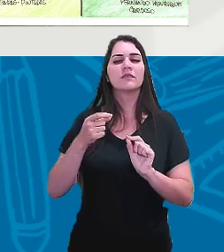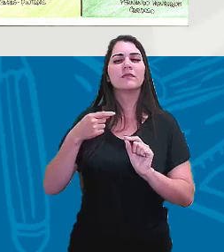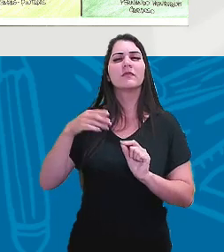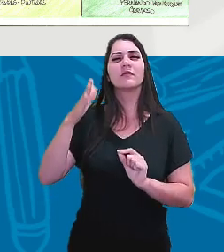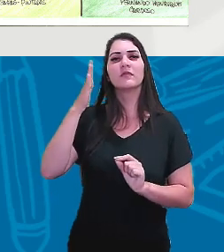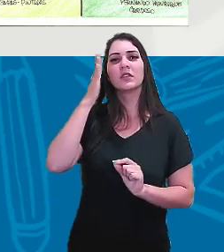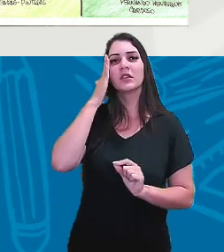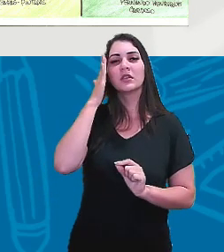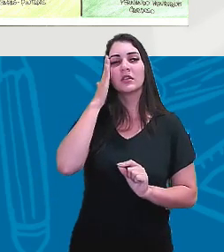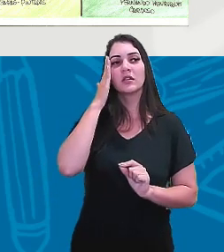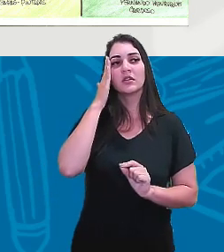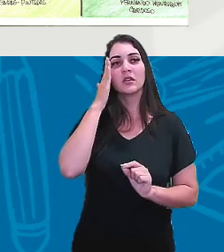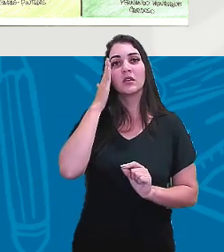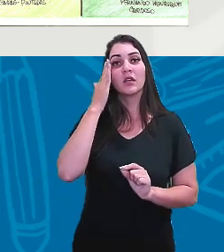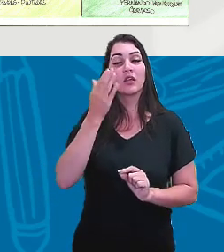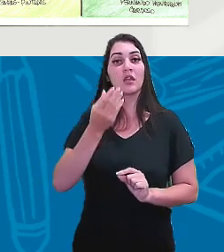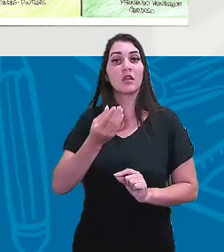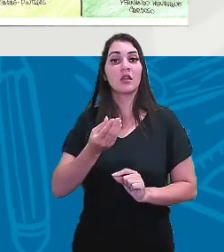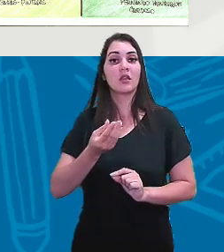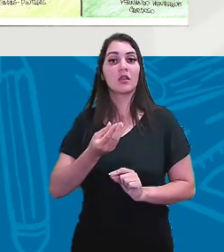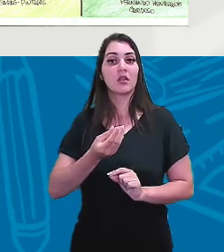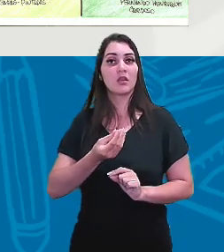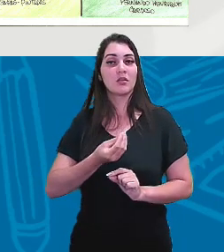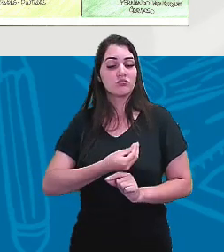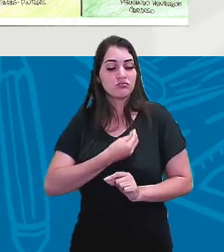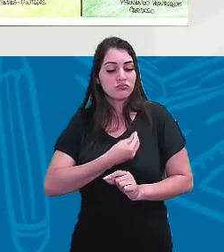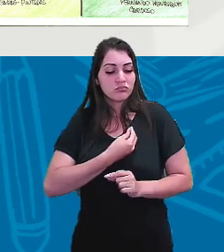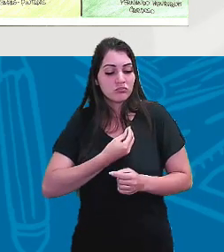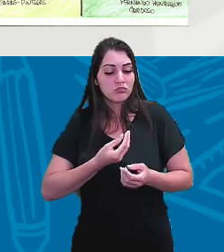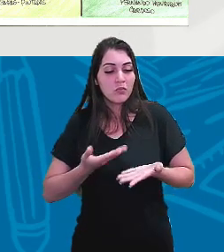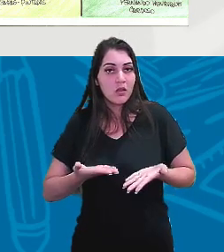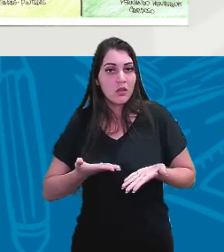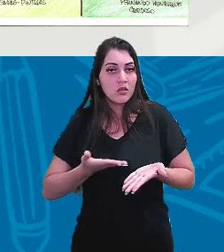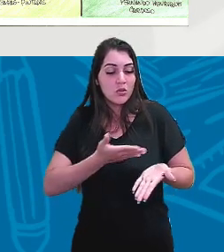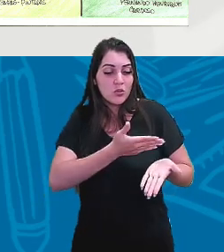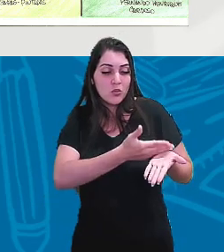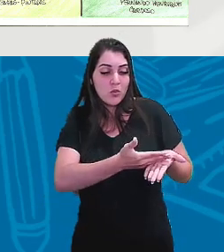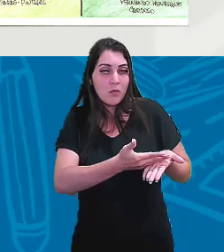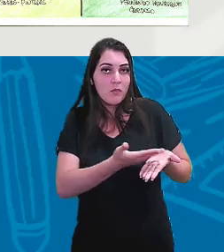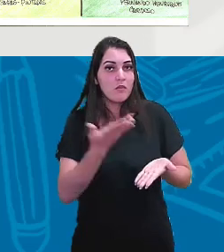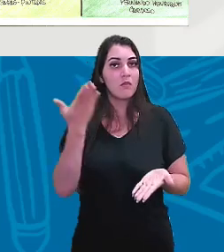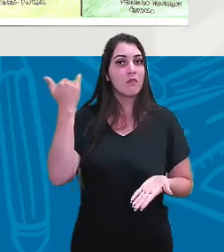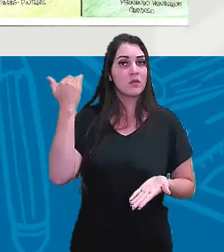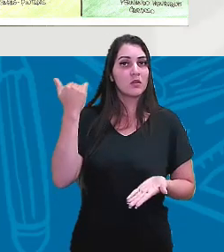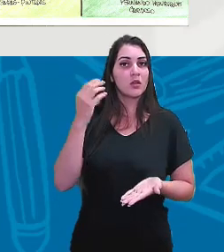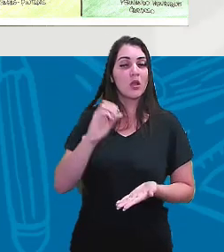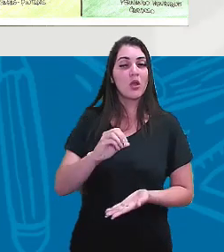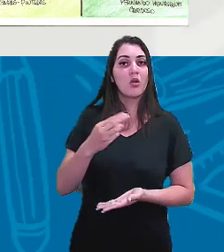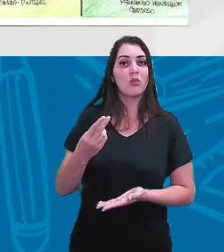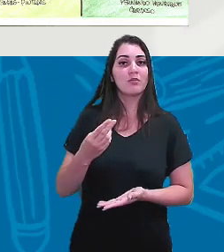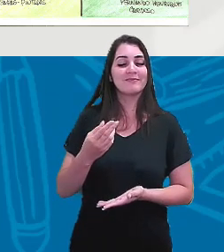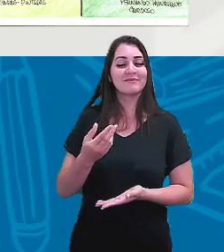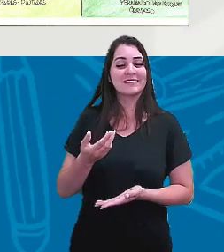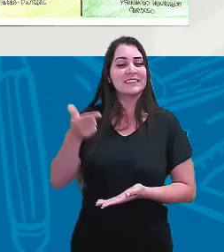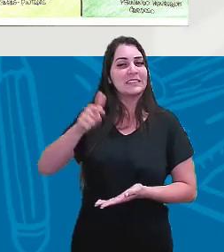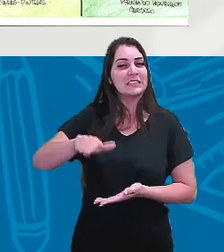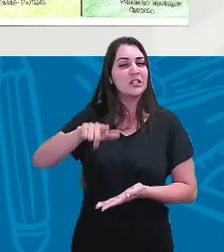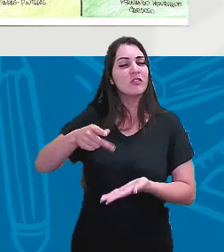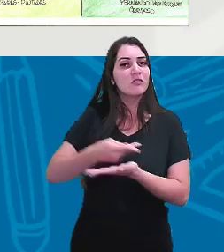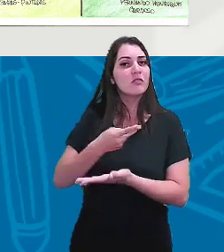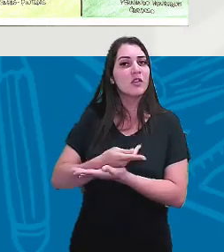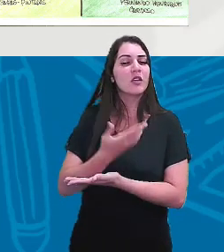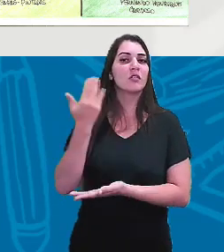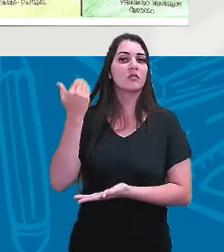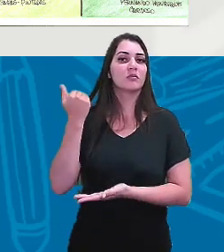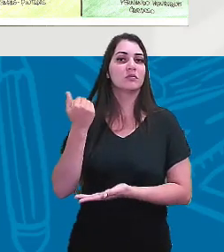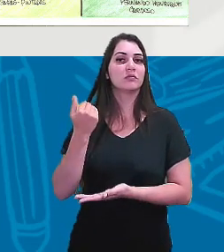o presente a partir do passado, ou para não repetir os erros do passado. Nenhuma história